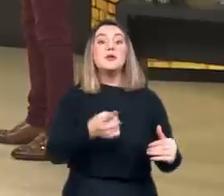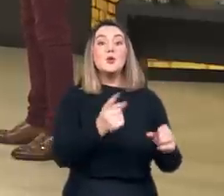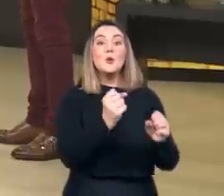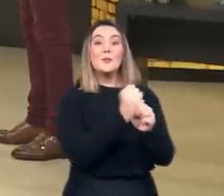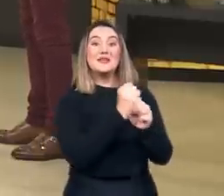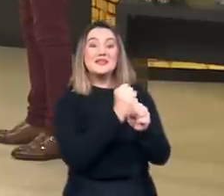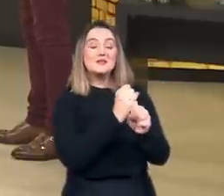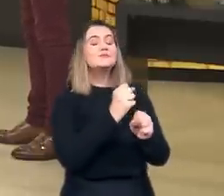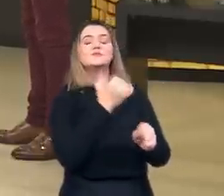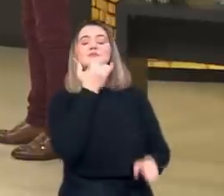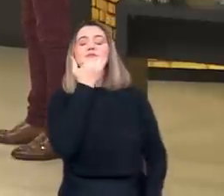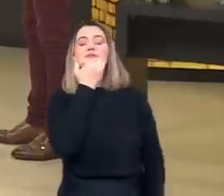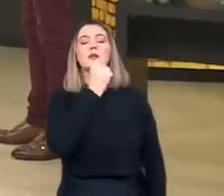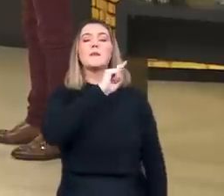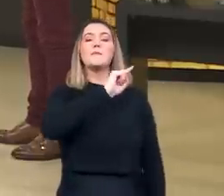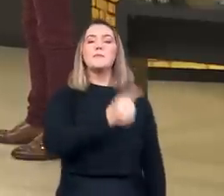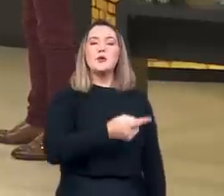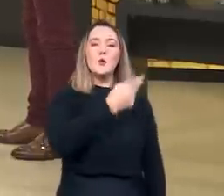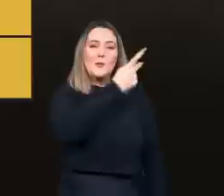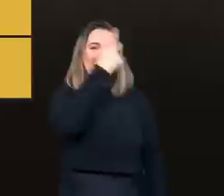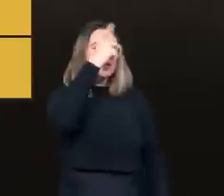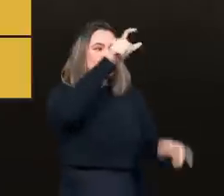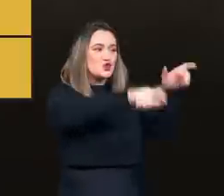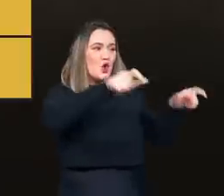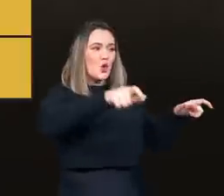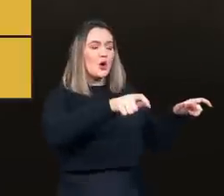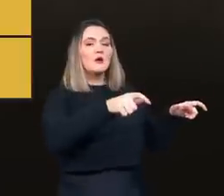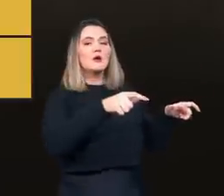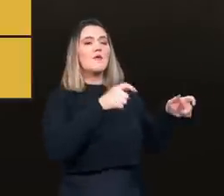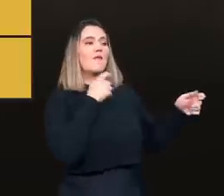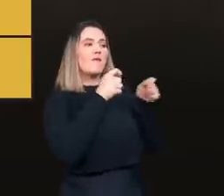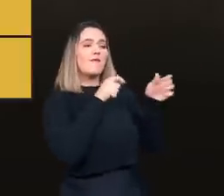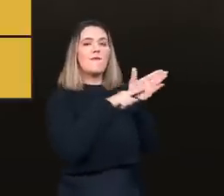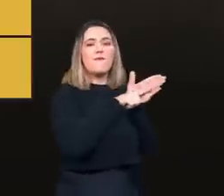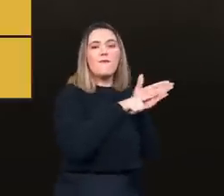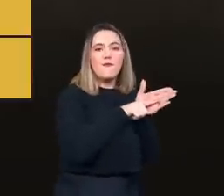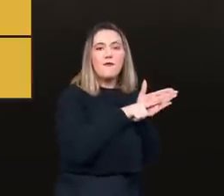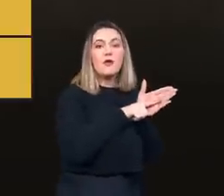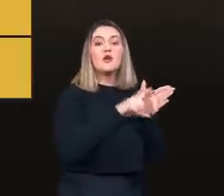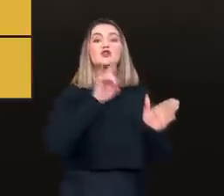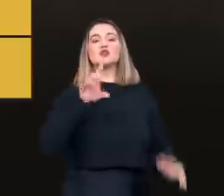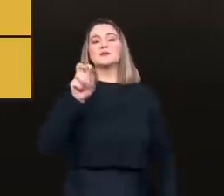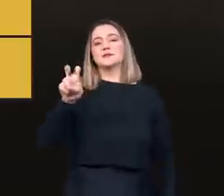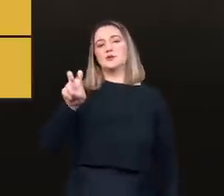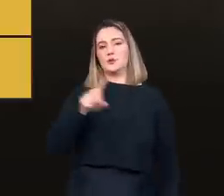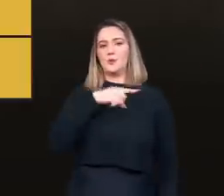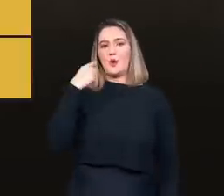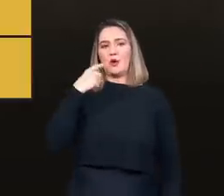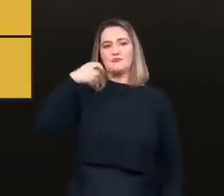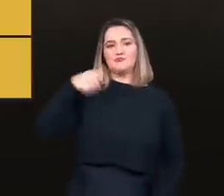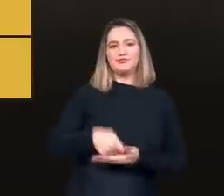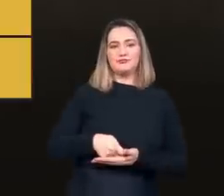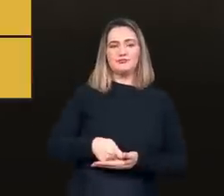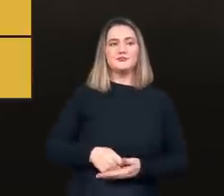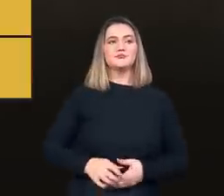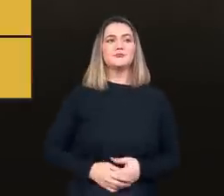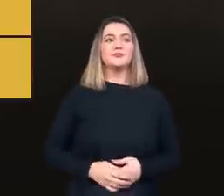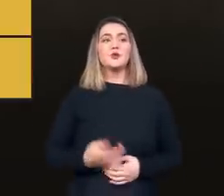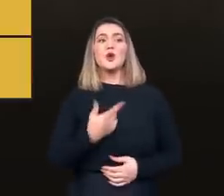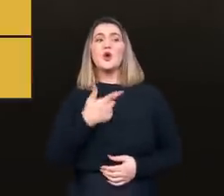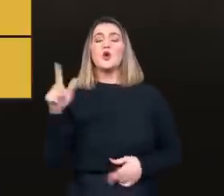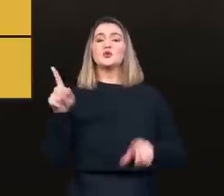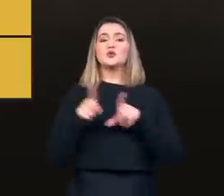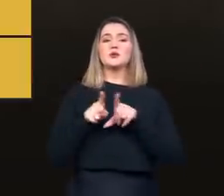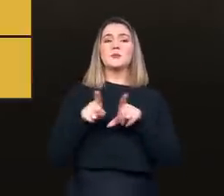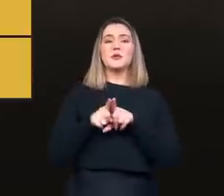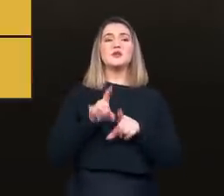e apenas 5 foram condenadas à morte. E também há um caso de Veneza que você resultou apenas em